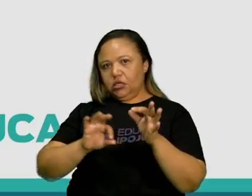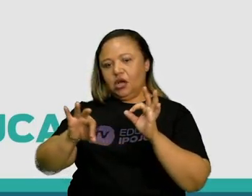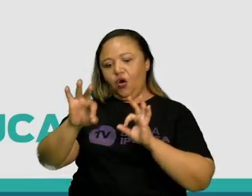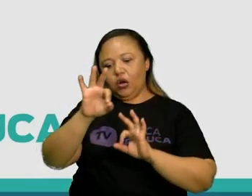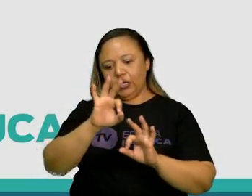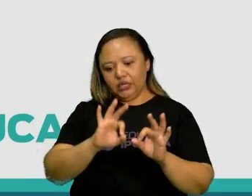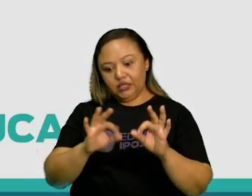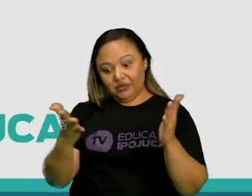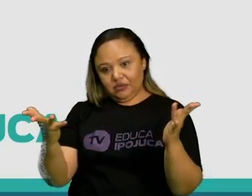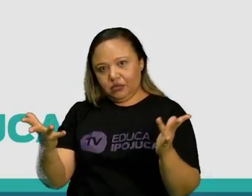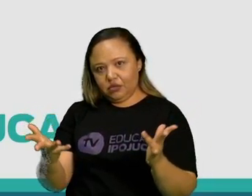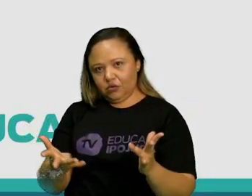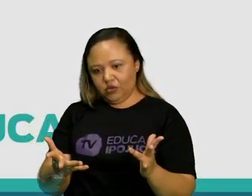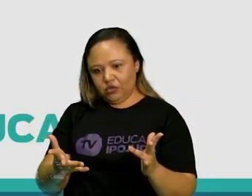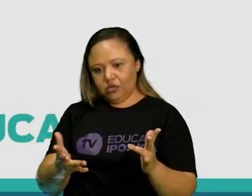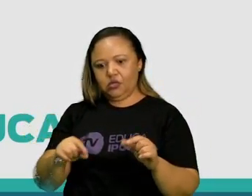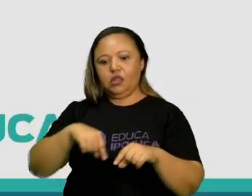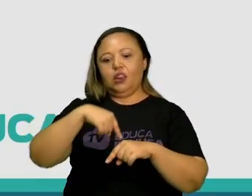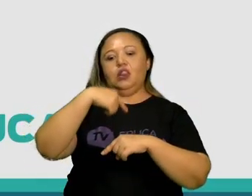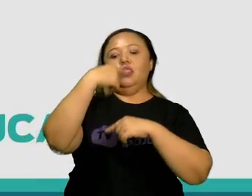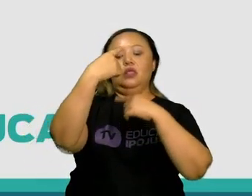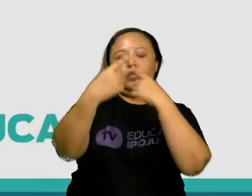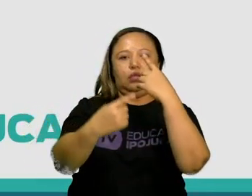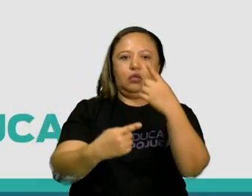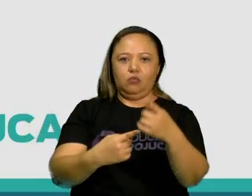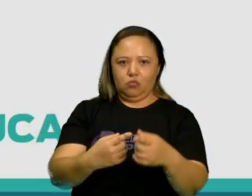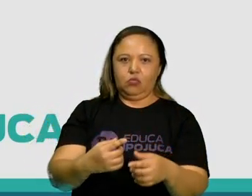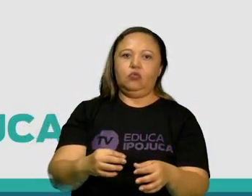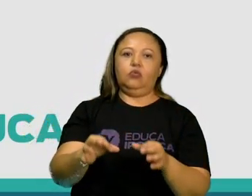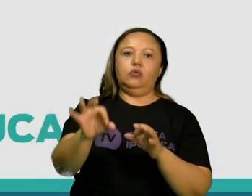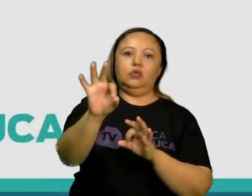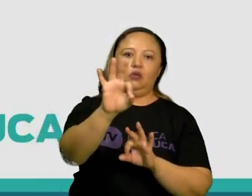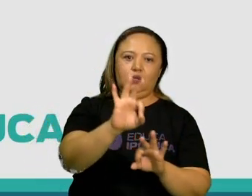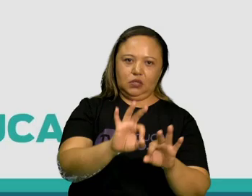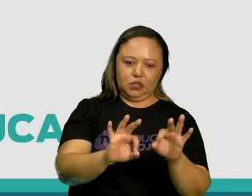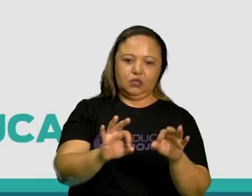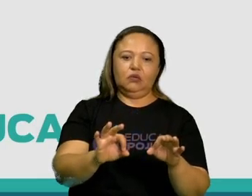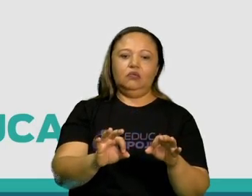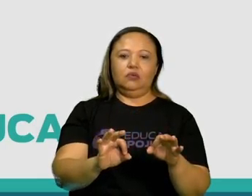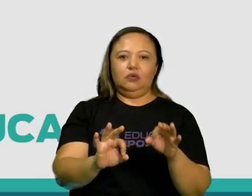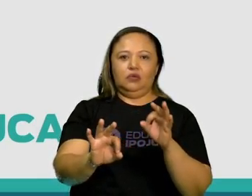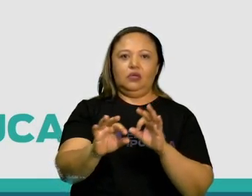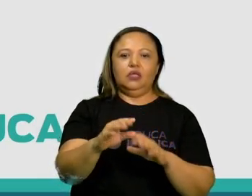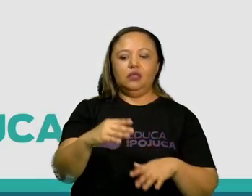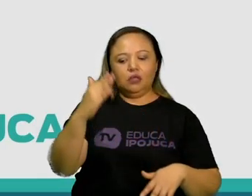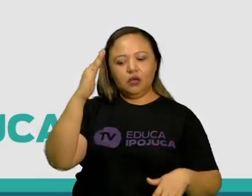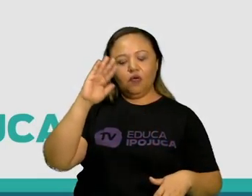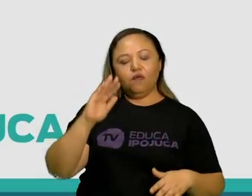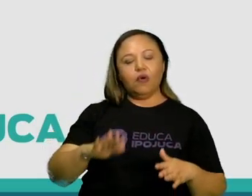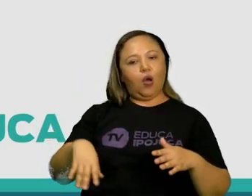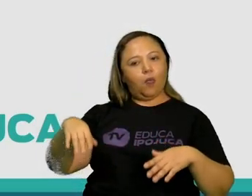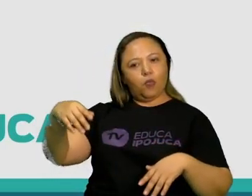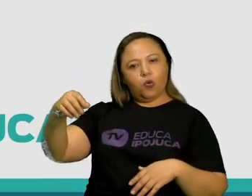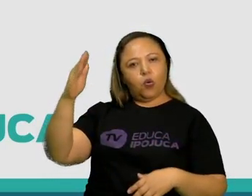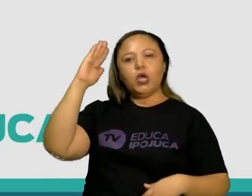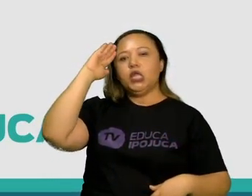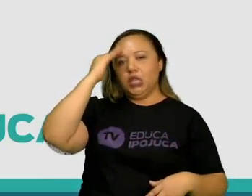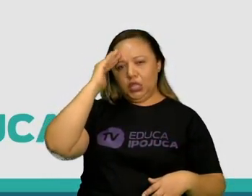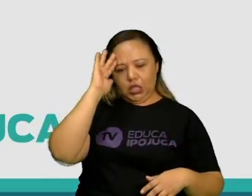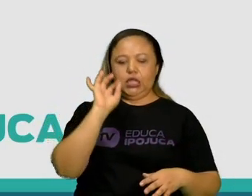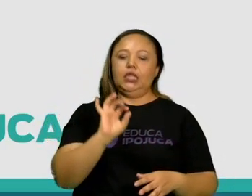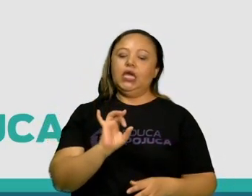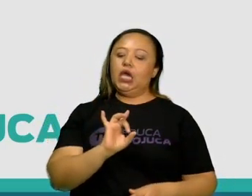dita, e a pós-produção. Vamos tentar entender o que é cada uma dessas. Eu vou resumir bastante,